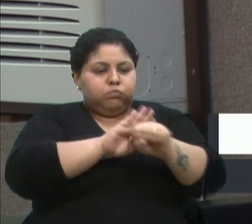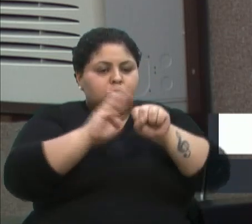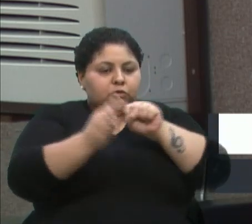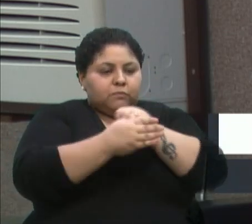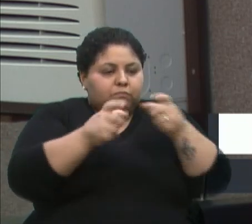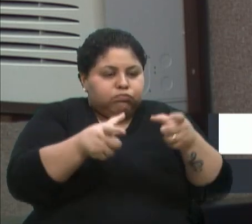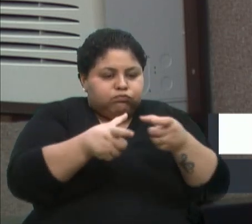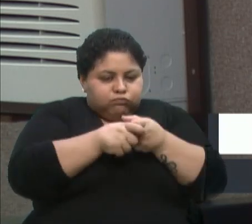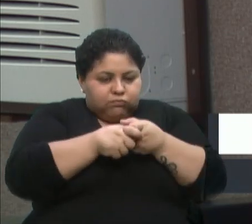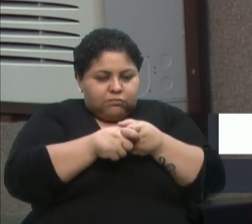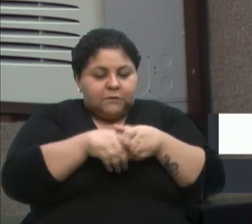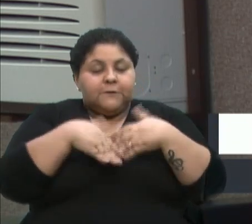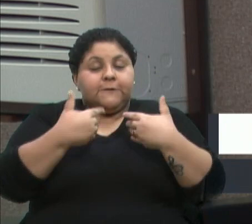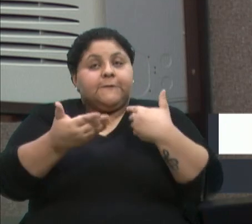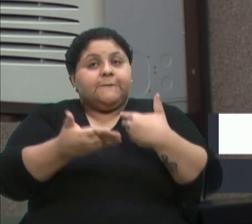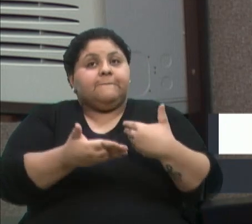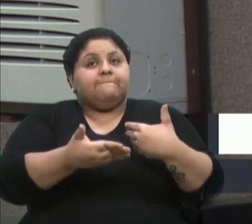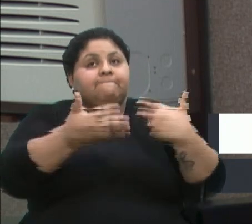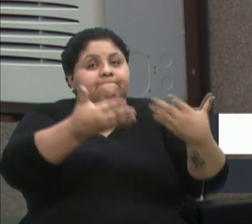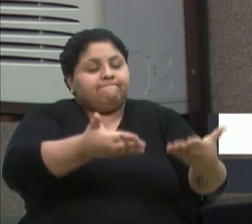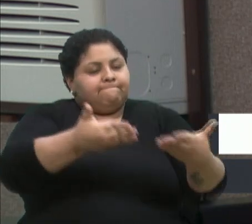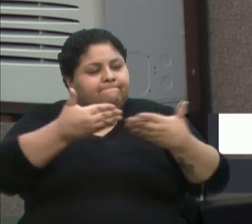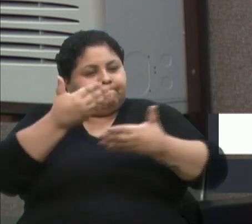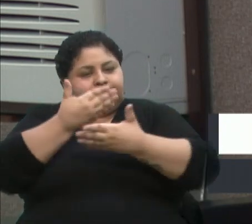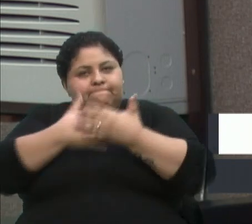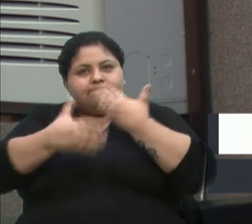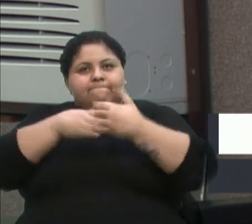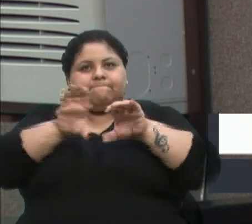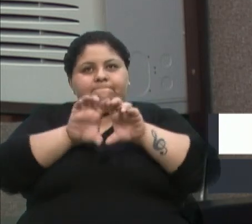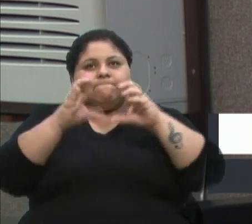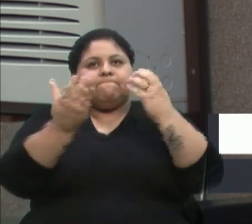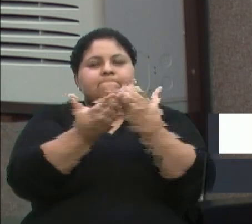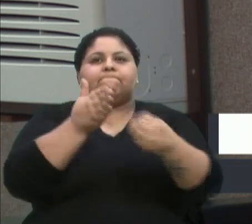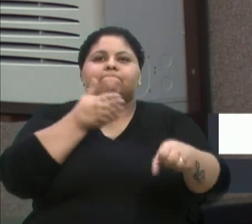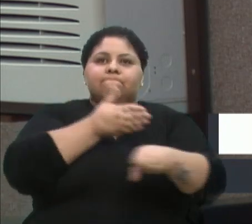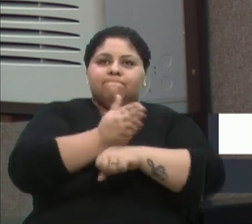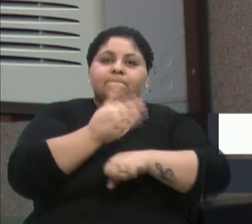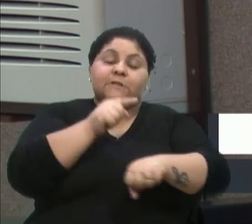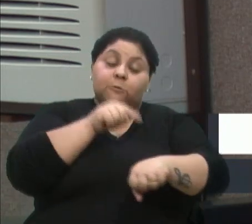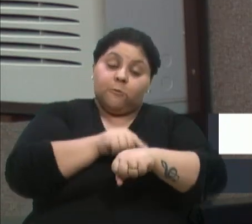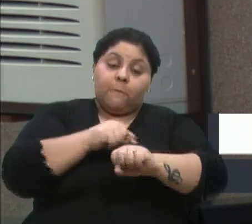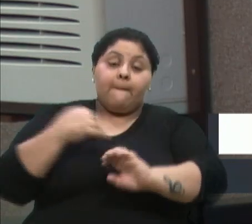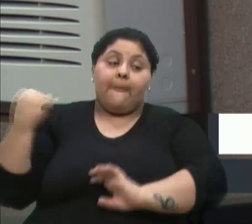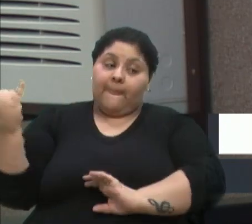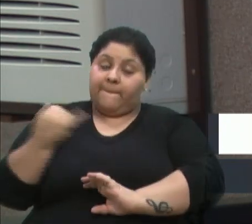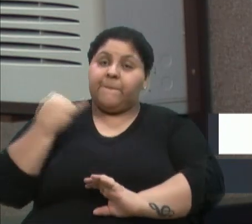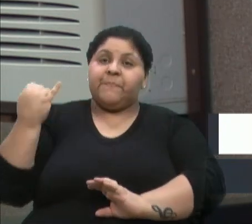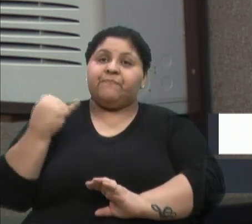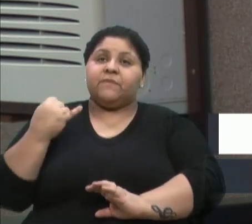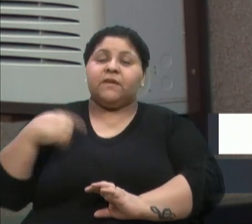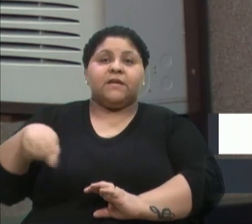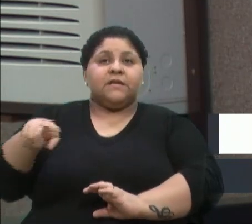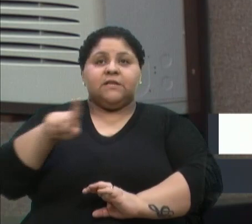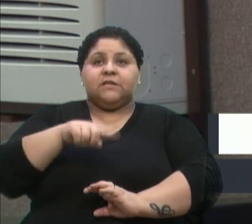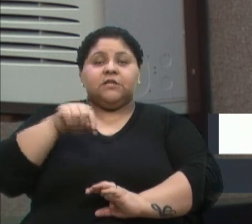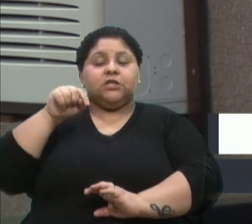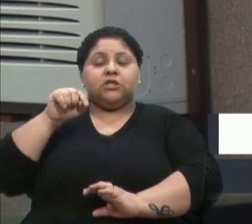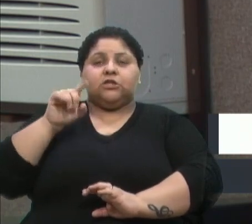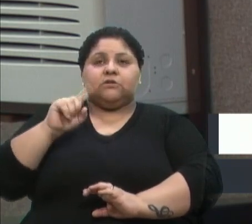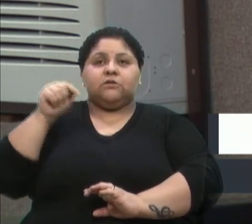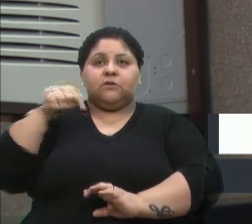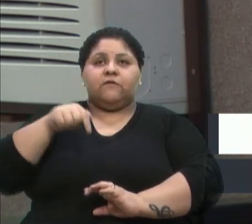convidamos e reiteramos a toda a comunidade a participar, é um momento importante. E a gente não ficar aqui com